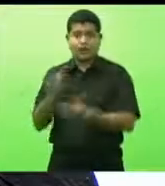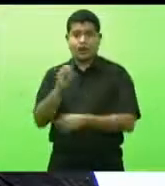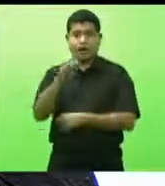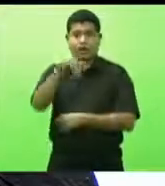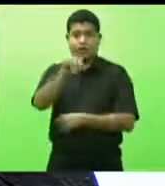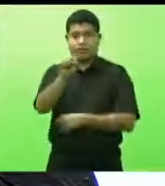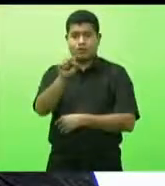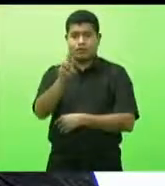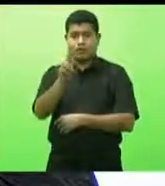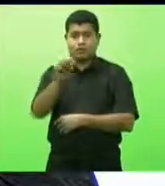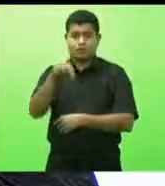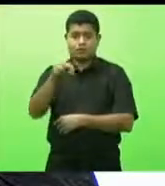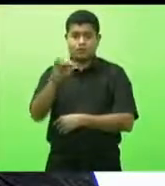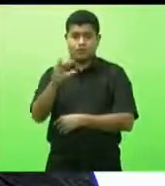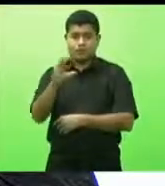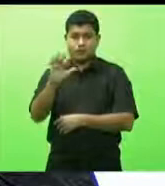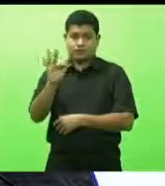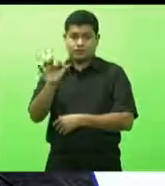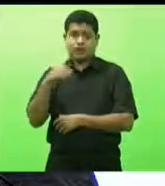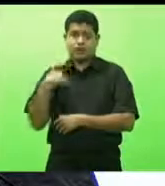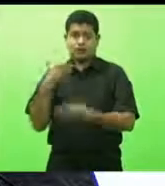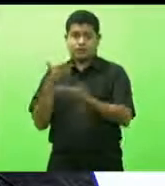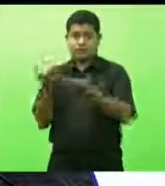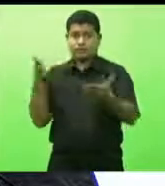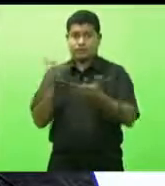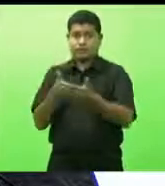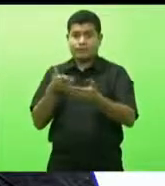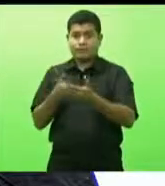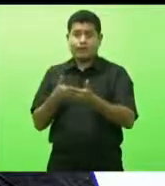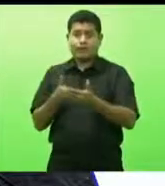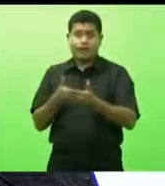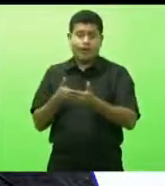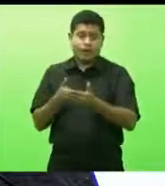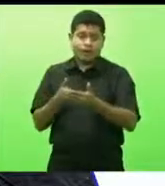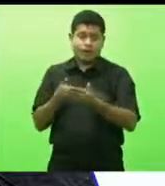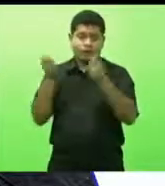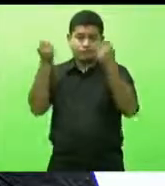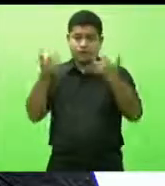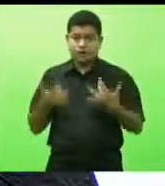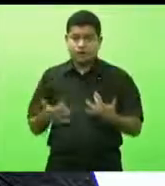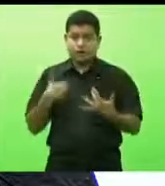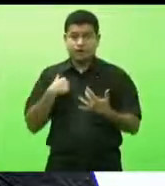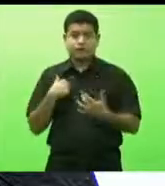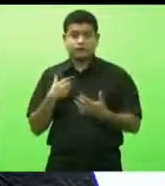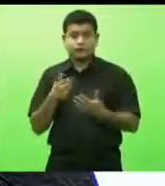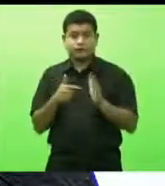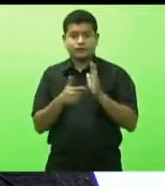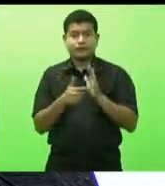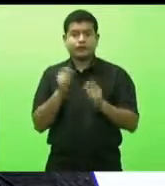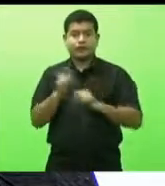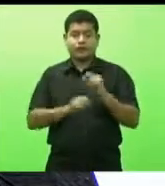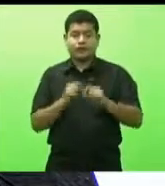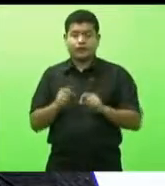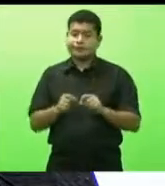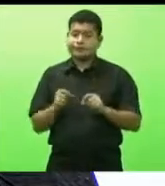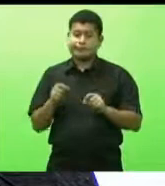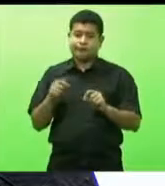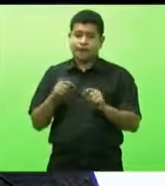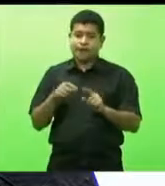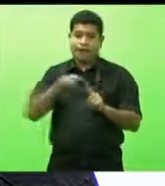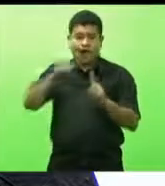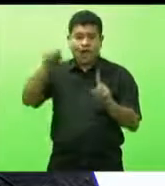limitada a evidência científica disponível que aponta que crianças pequenas possivelmente têm menor